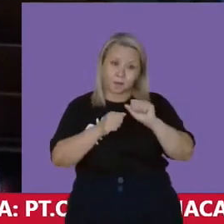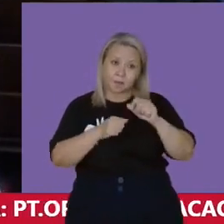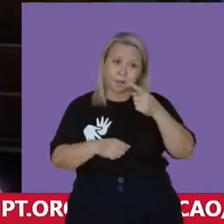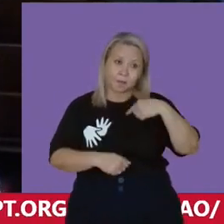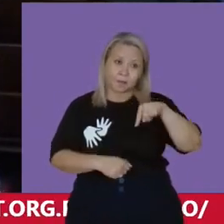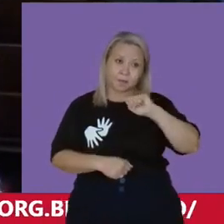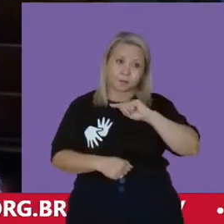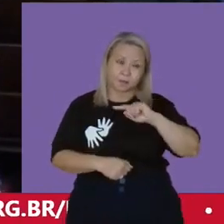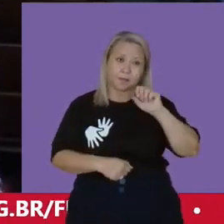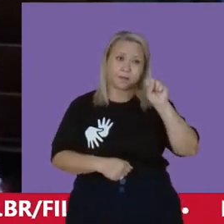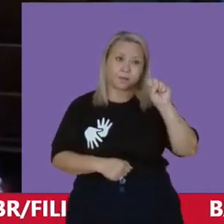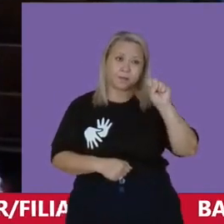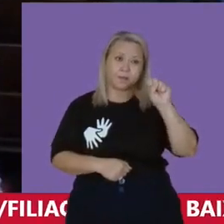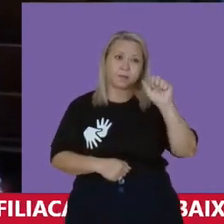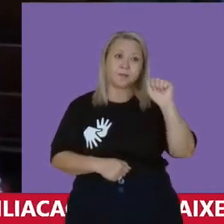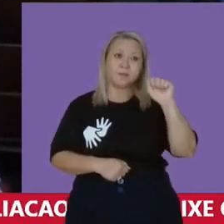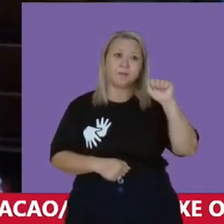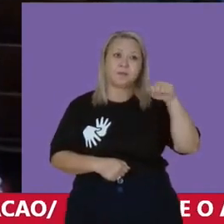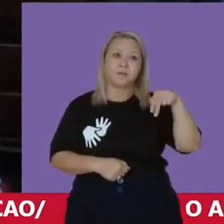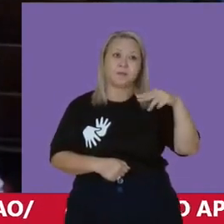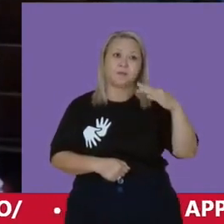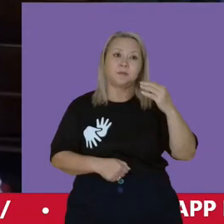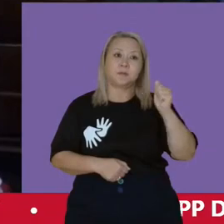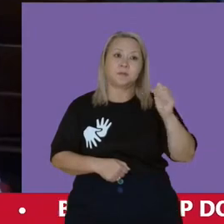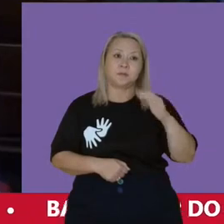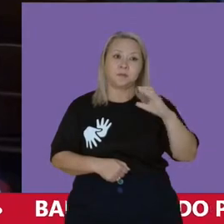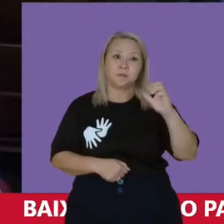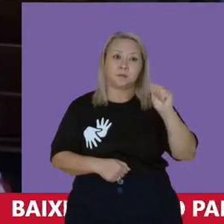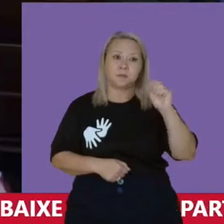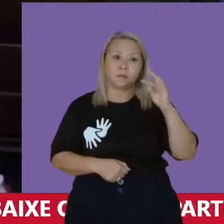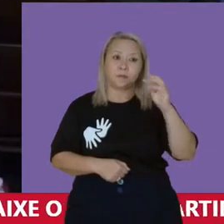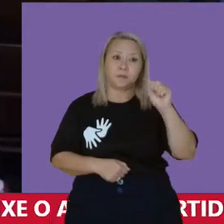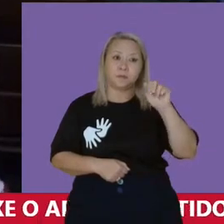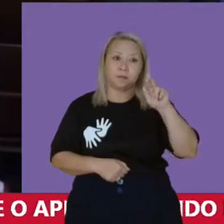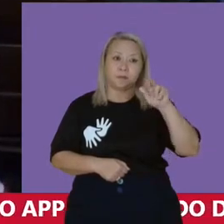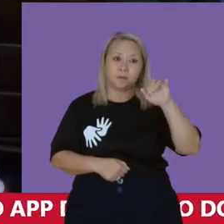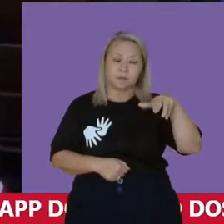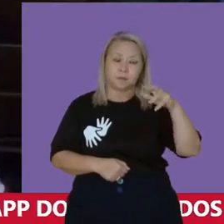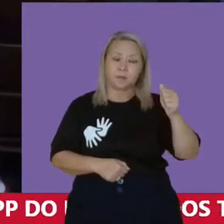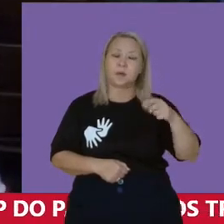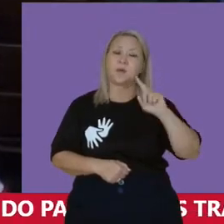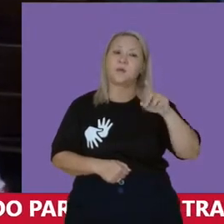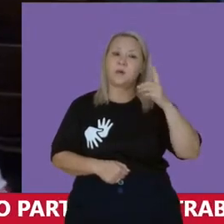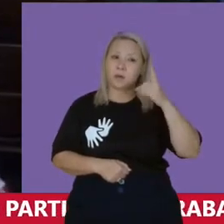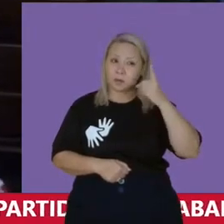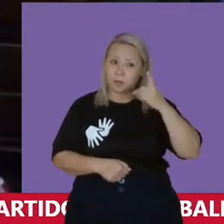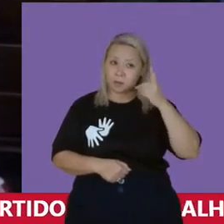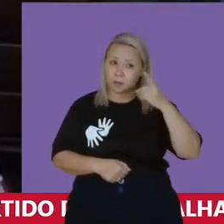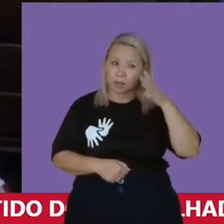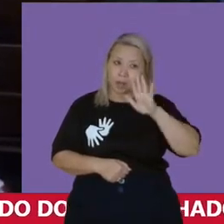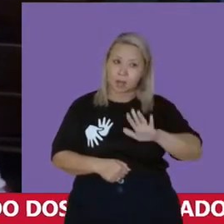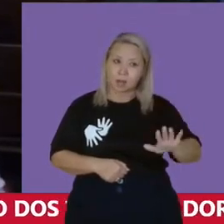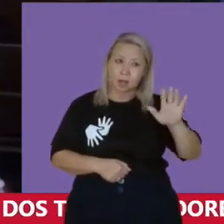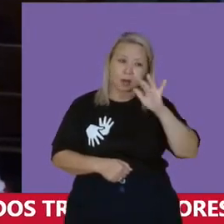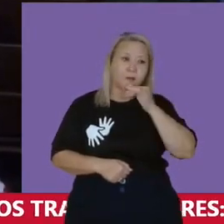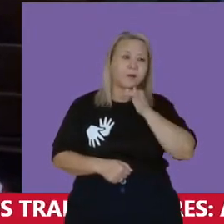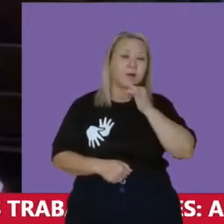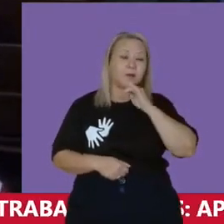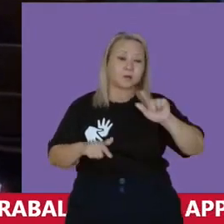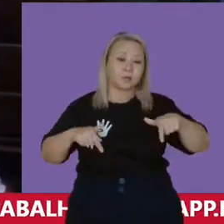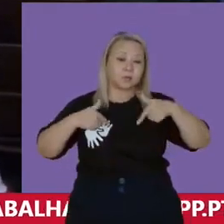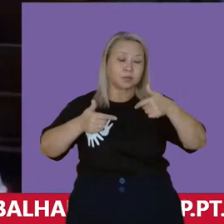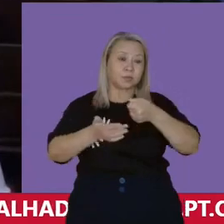pôde ser deputada e um grande exemplo para a gente de luta E